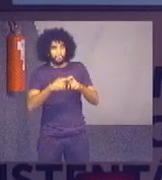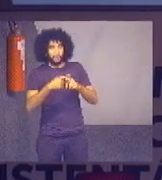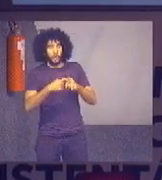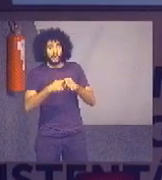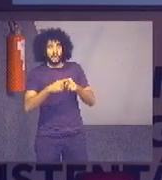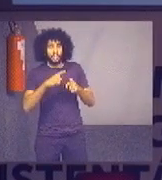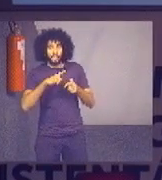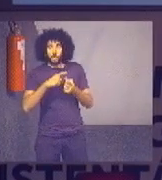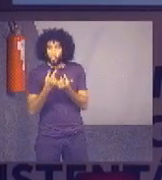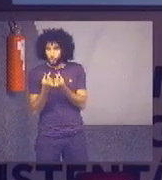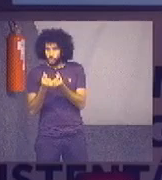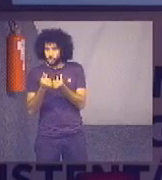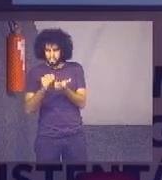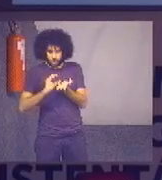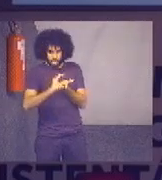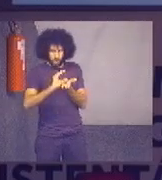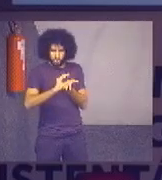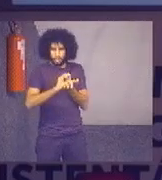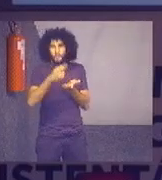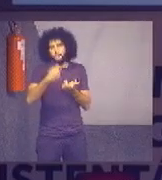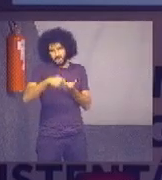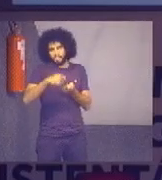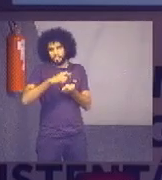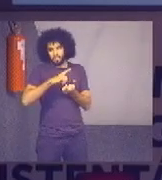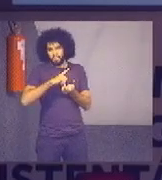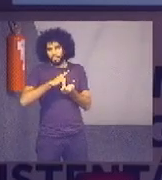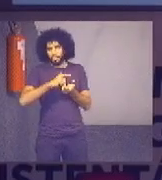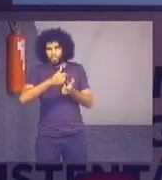do orçamento e precisam ser monitorados.